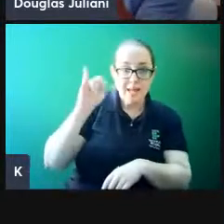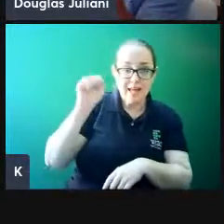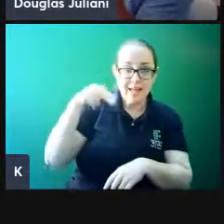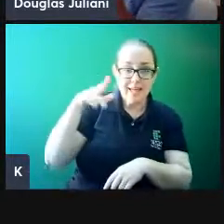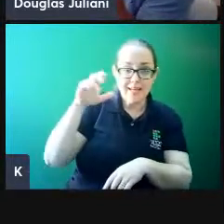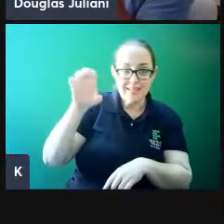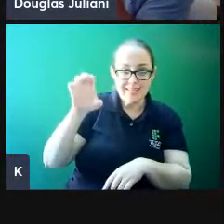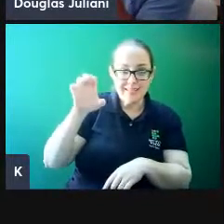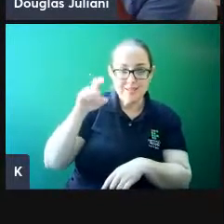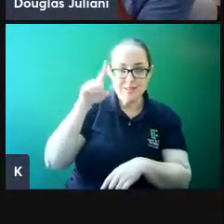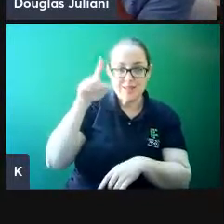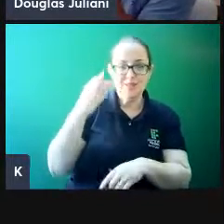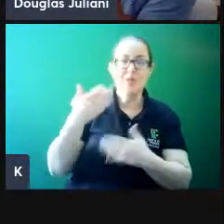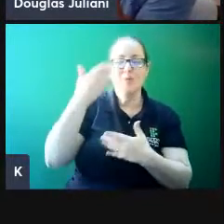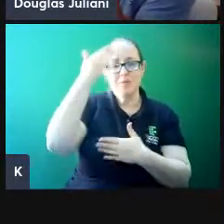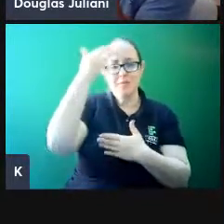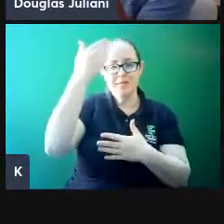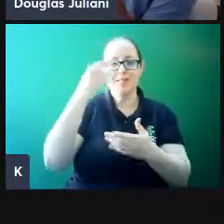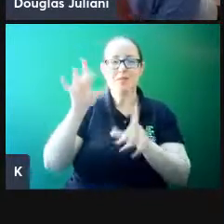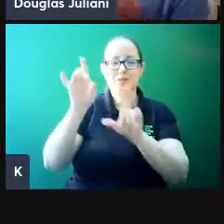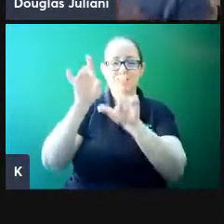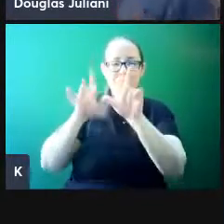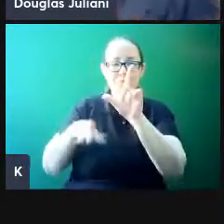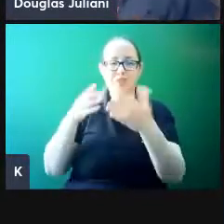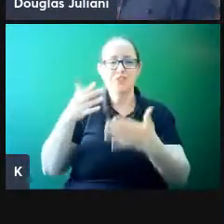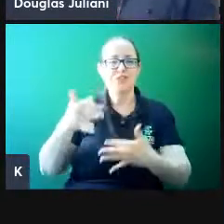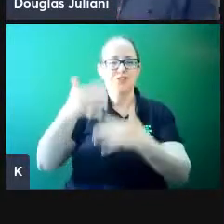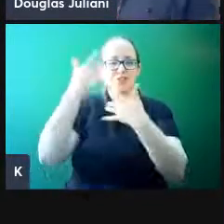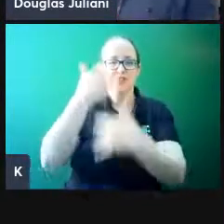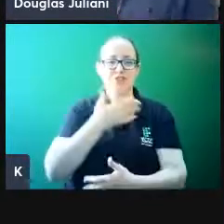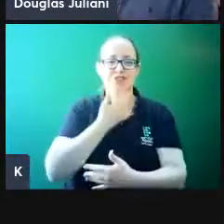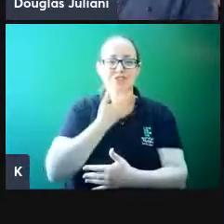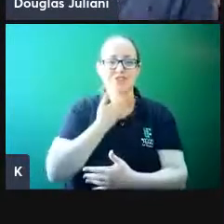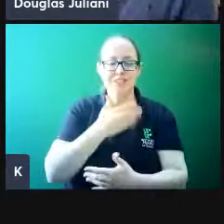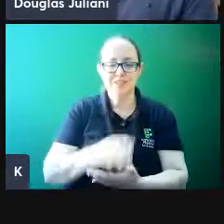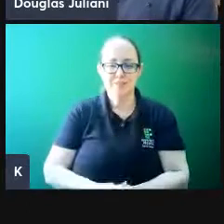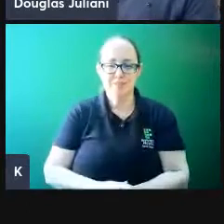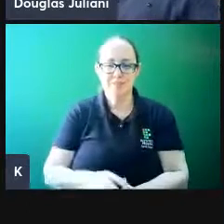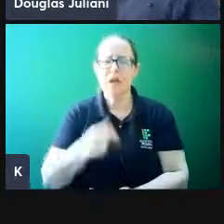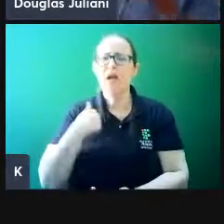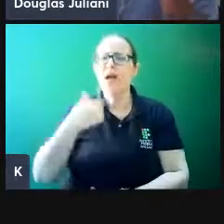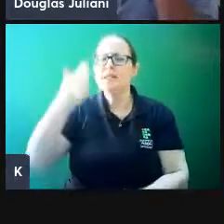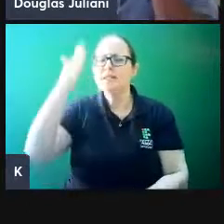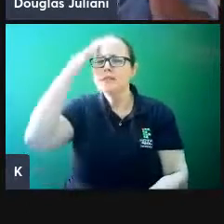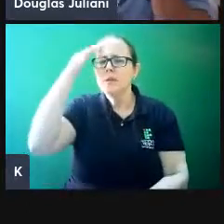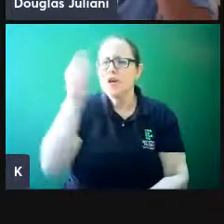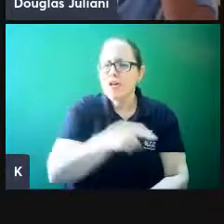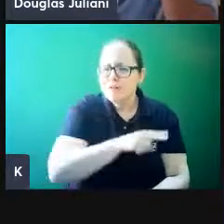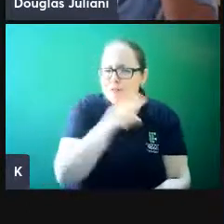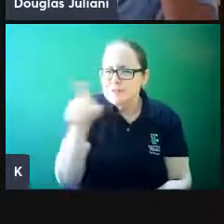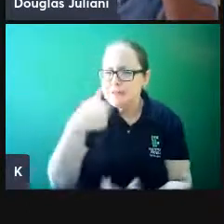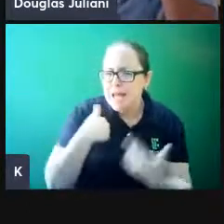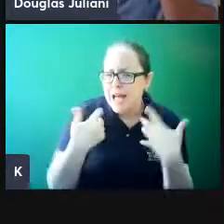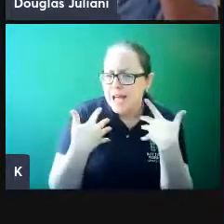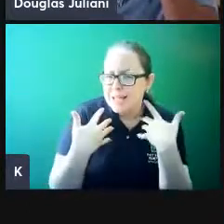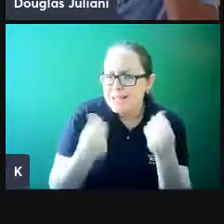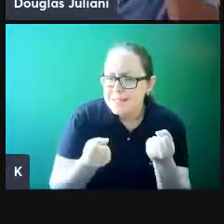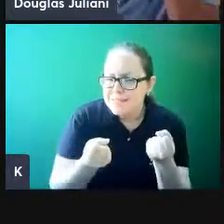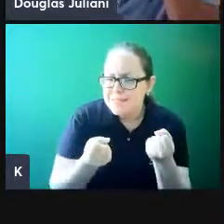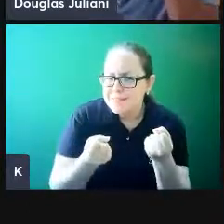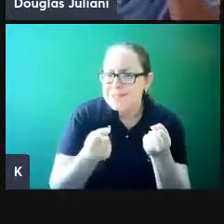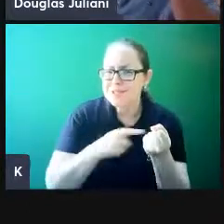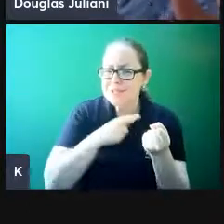Então vamos. Obrigado por compartilhar aí no chat. Quero saber se vocês estão tão motivados para a gente fazer uma